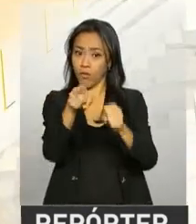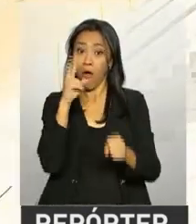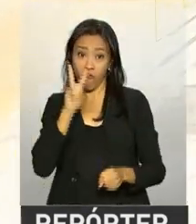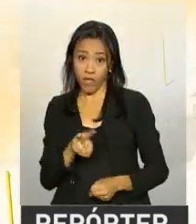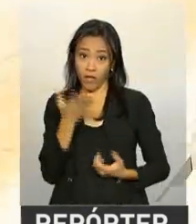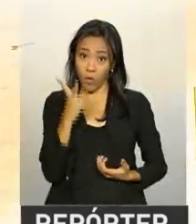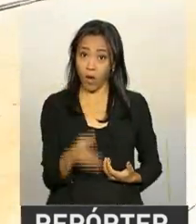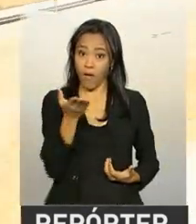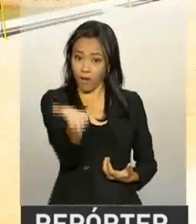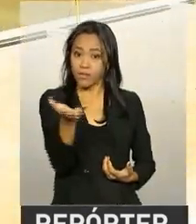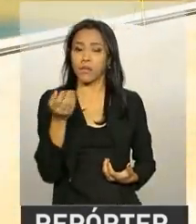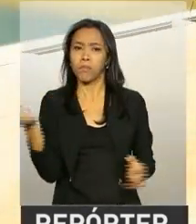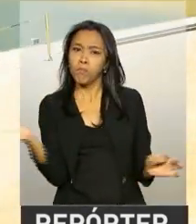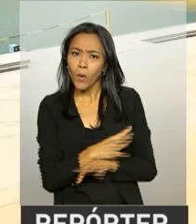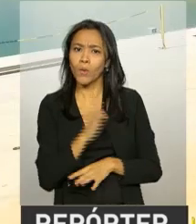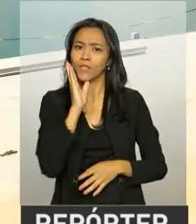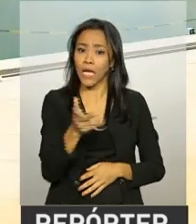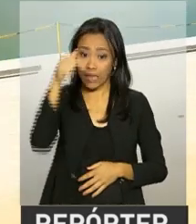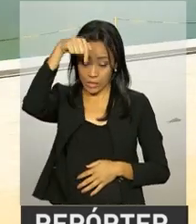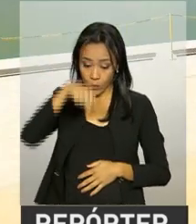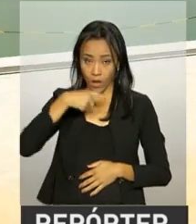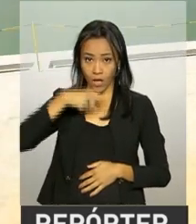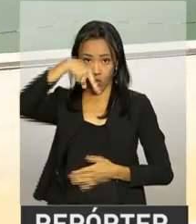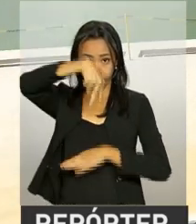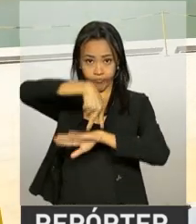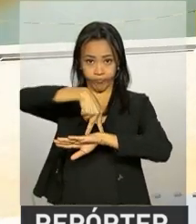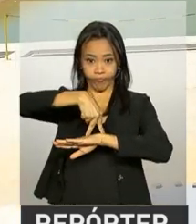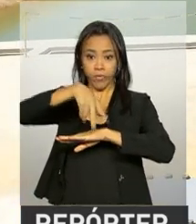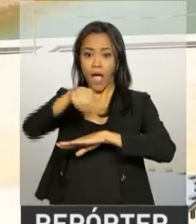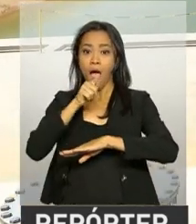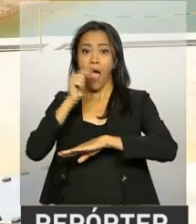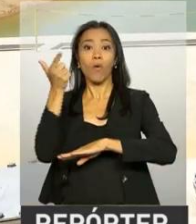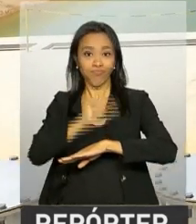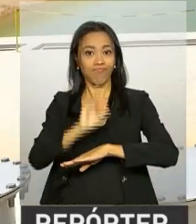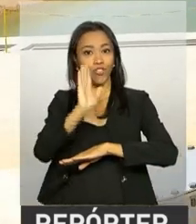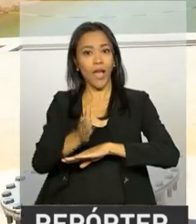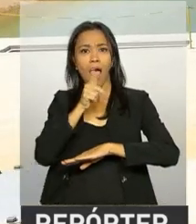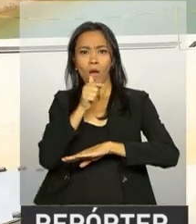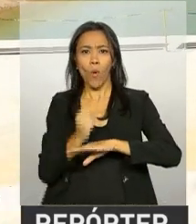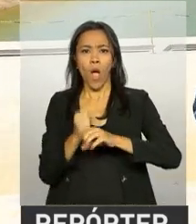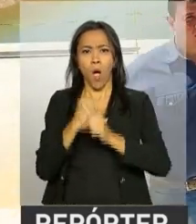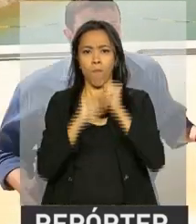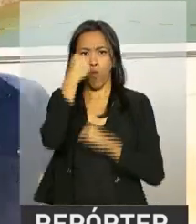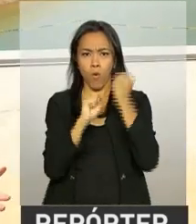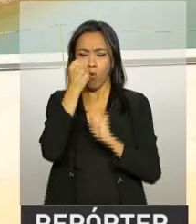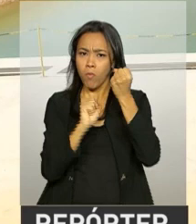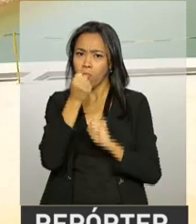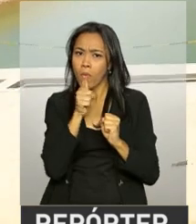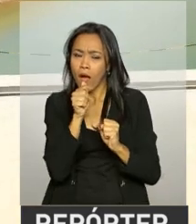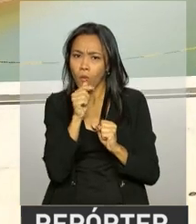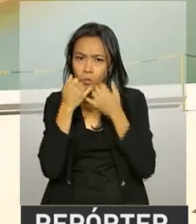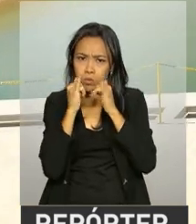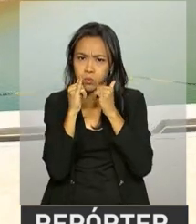assim, pronta. Aqui nesse ponto, por exemplo, a água já chegou. Ela foi bombeada até aqui, numa espécie